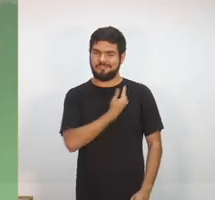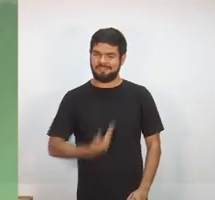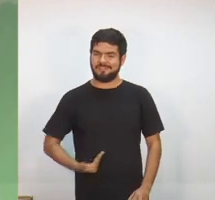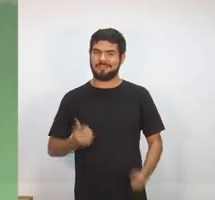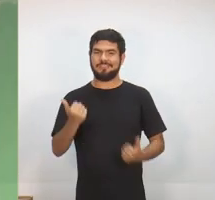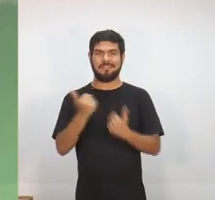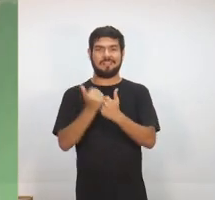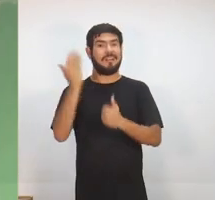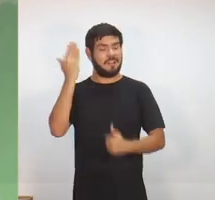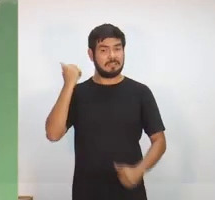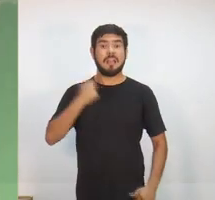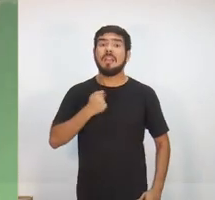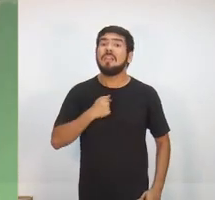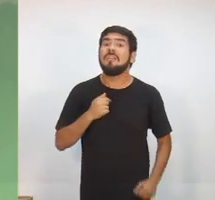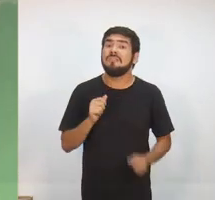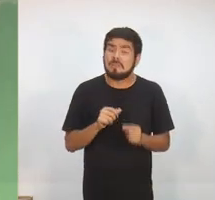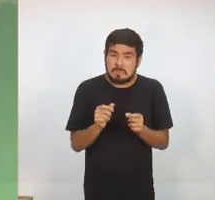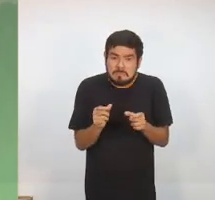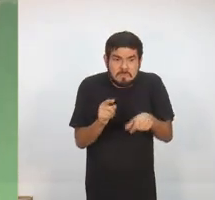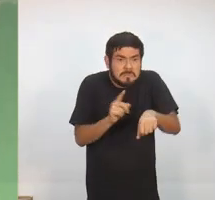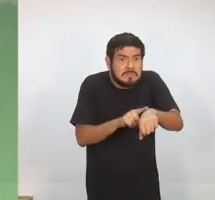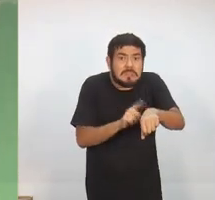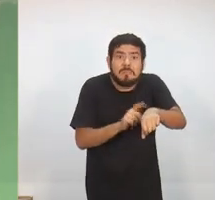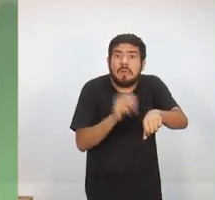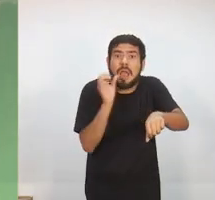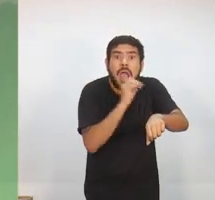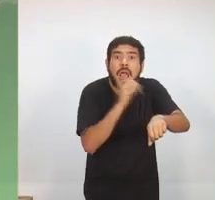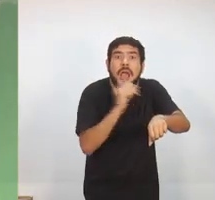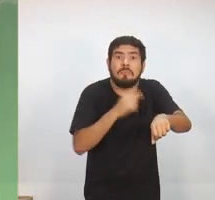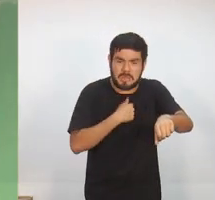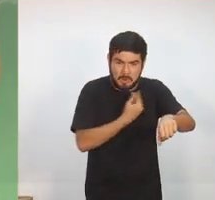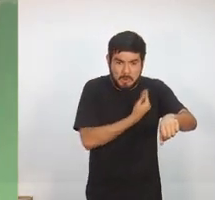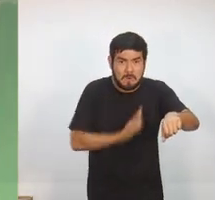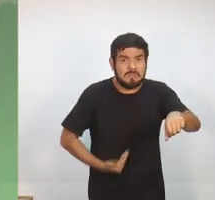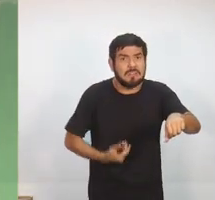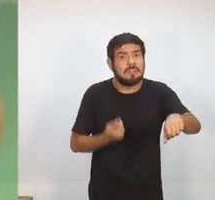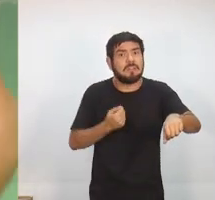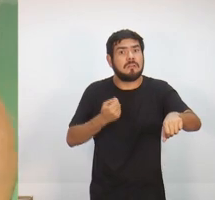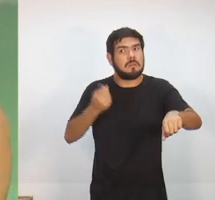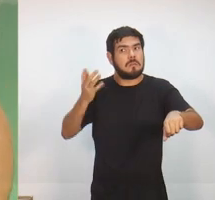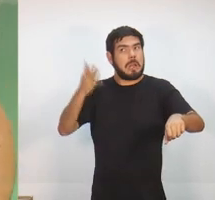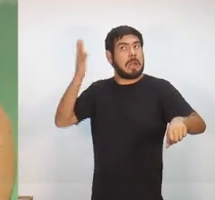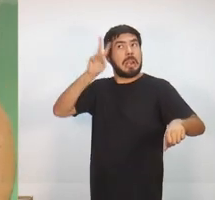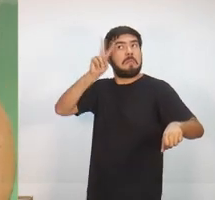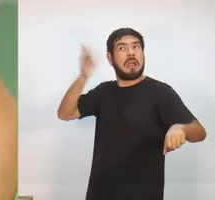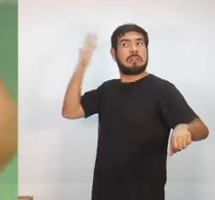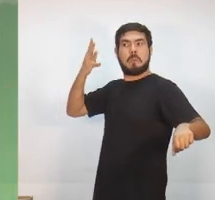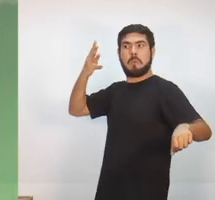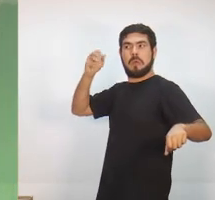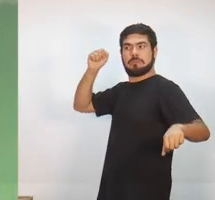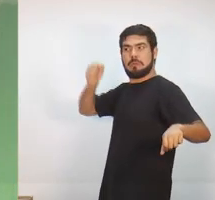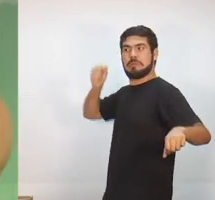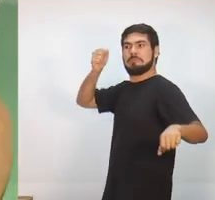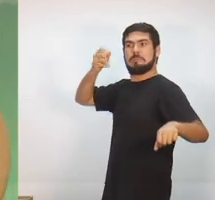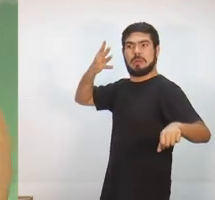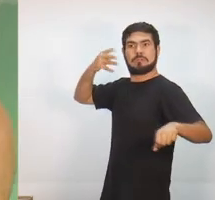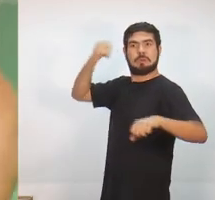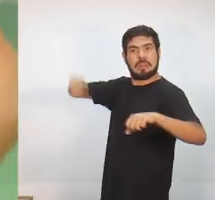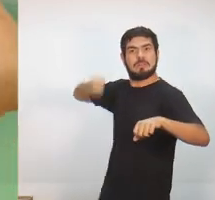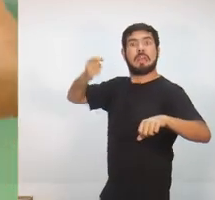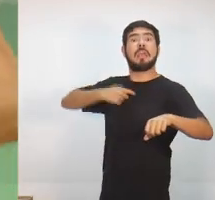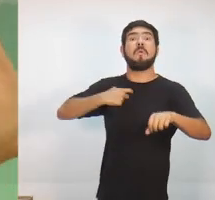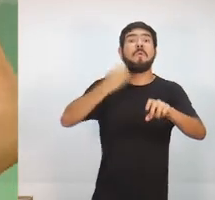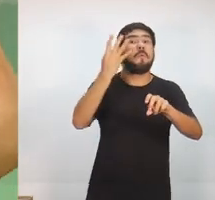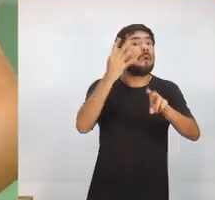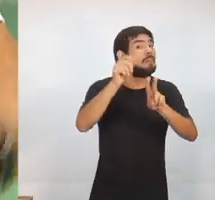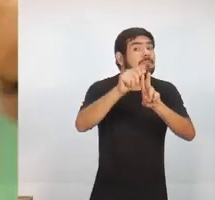Em pouco tempo, eu quero te dizer que eu fiz mais do que governadores em quatro anos de mandato. em apenas quatro meses,